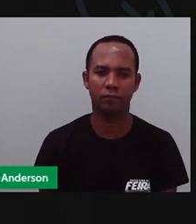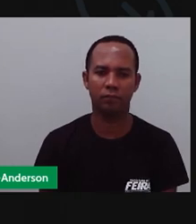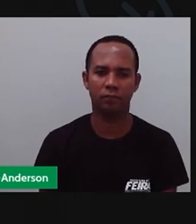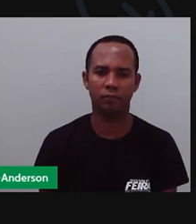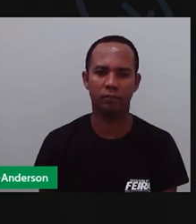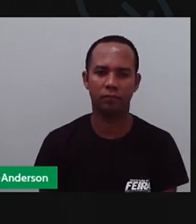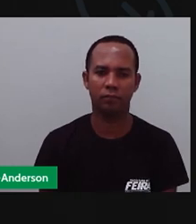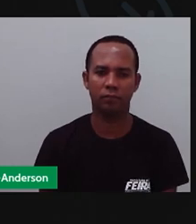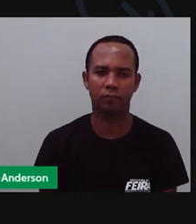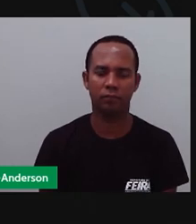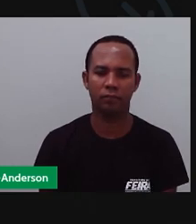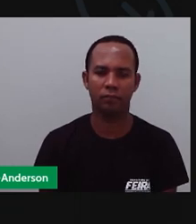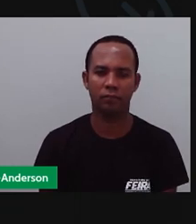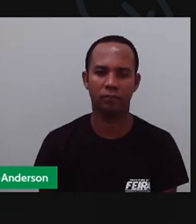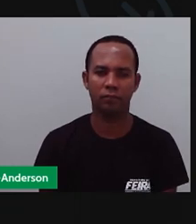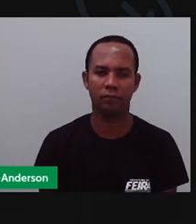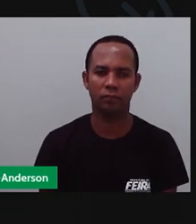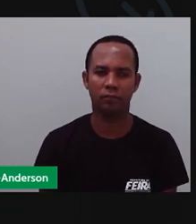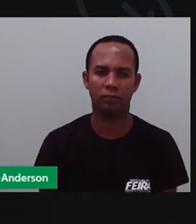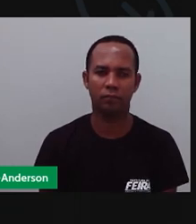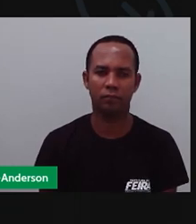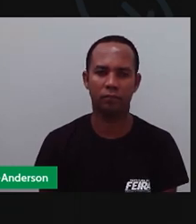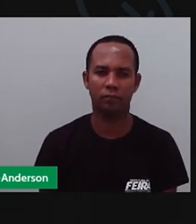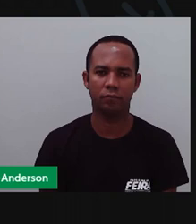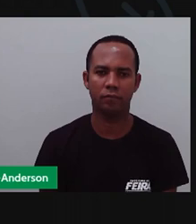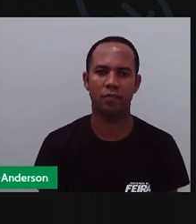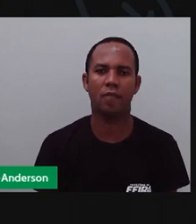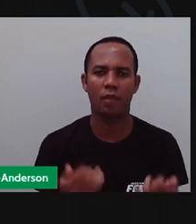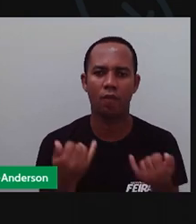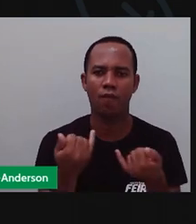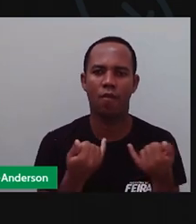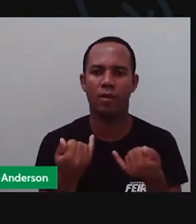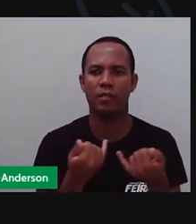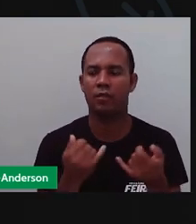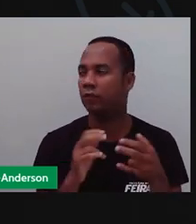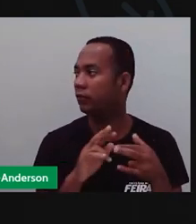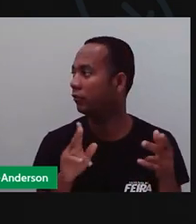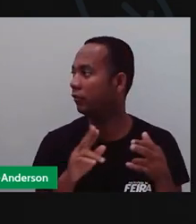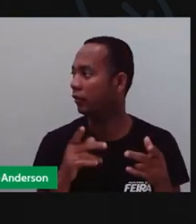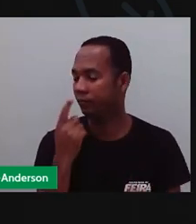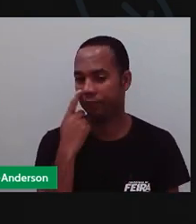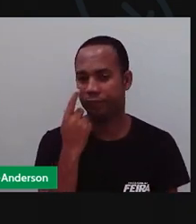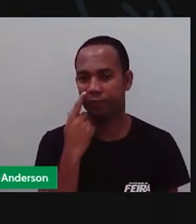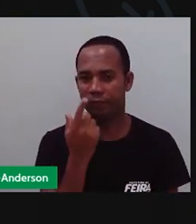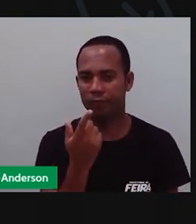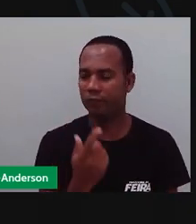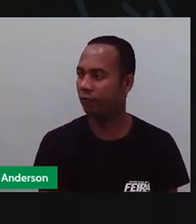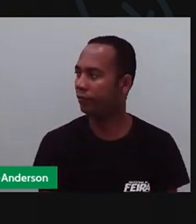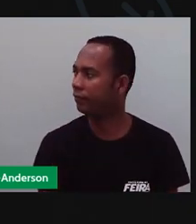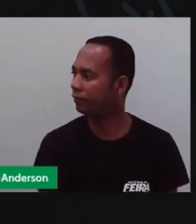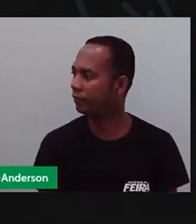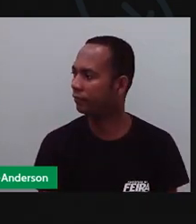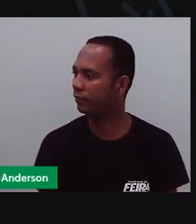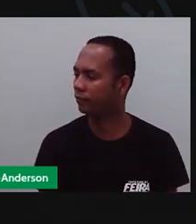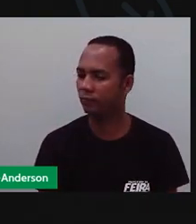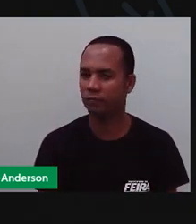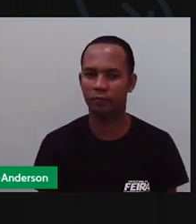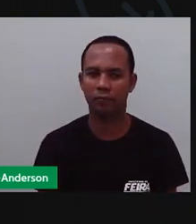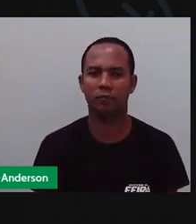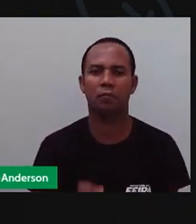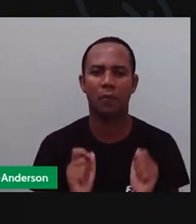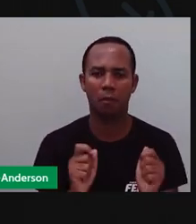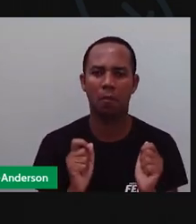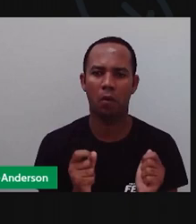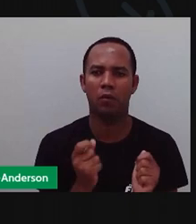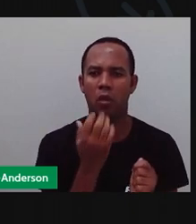Uma pessoa. E aí eu tenho as informações do meu gráfico. Essa prova vai levantar pra vocês verem. Tudo direitinho. Pode pintar